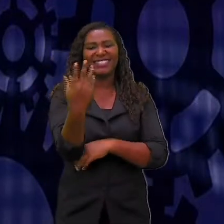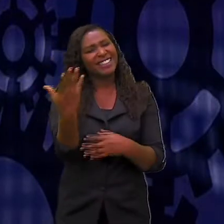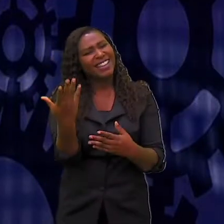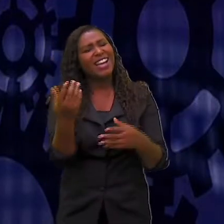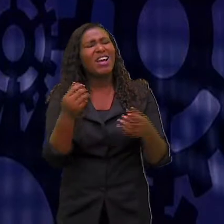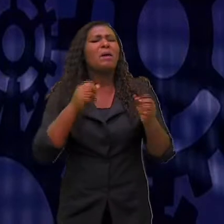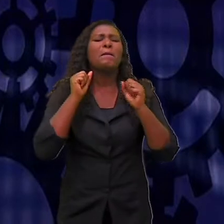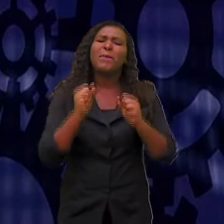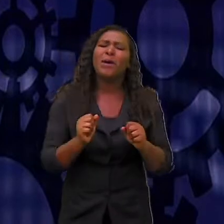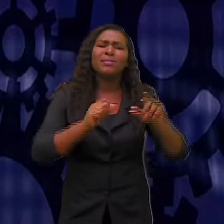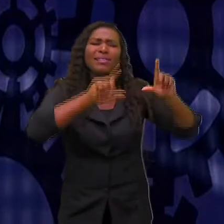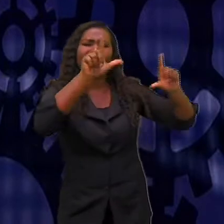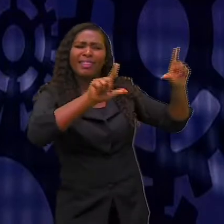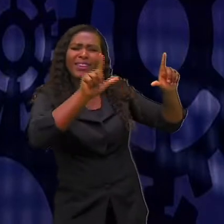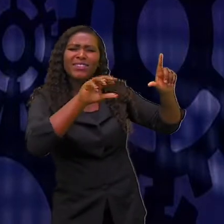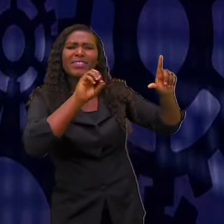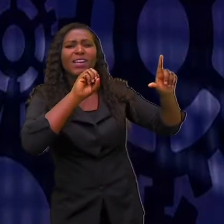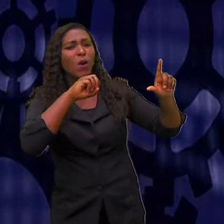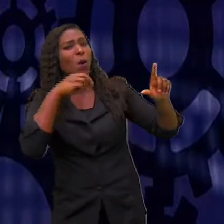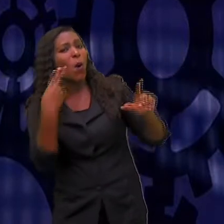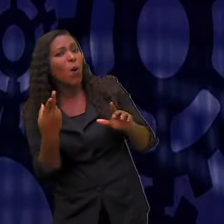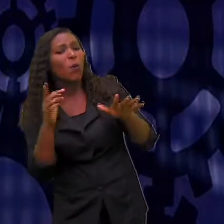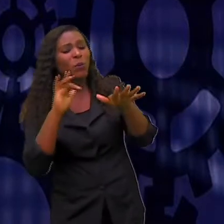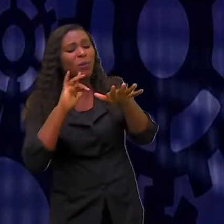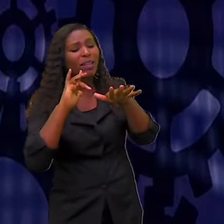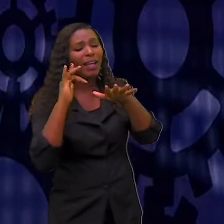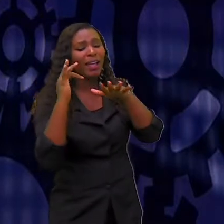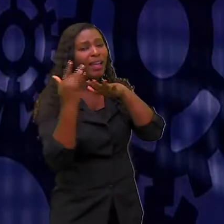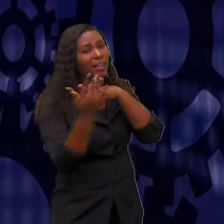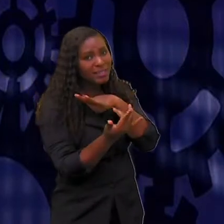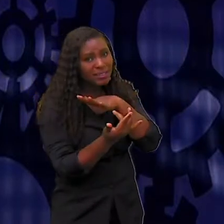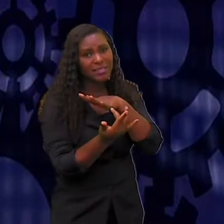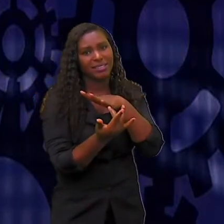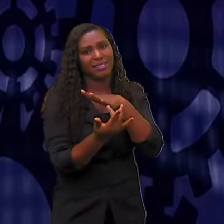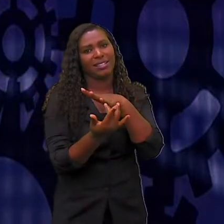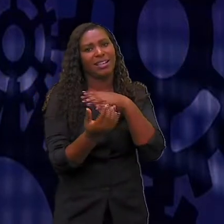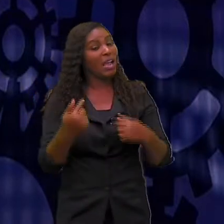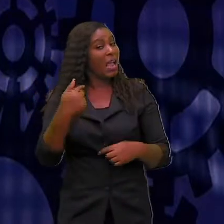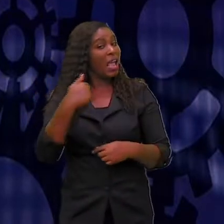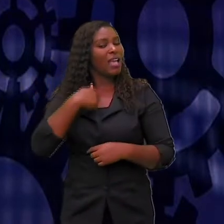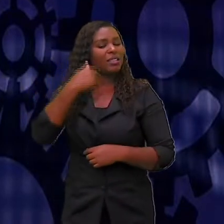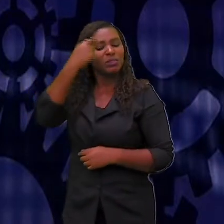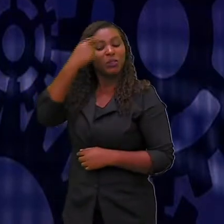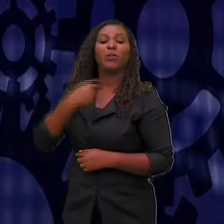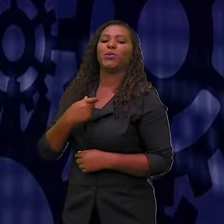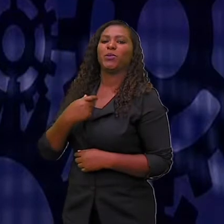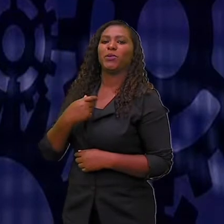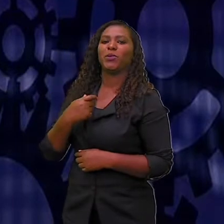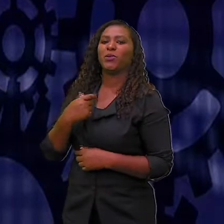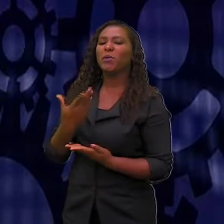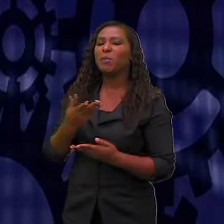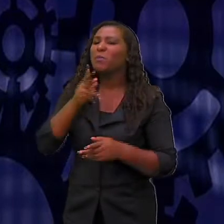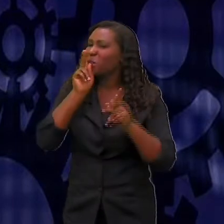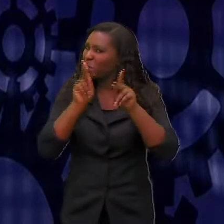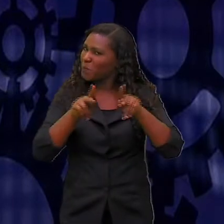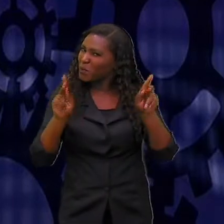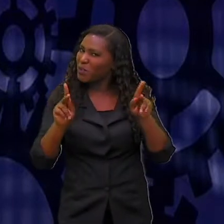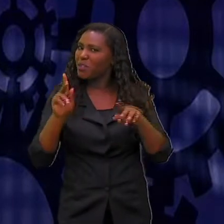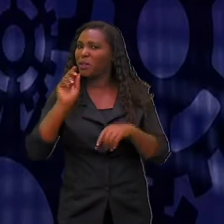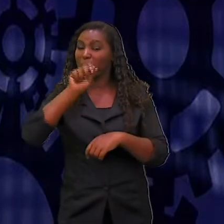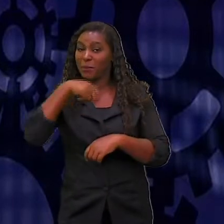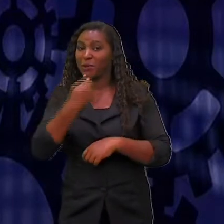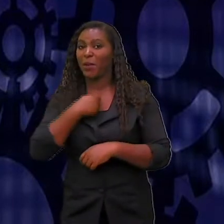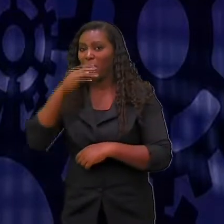aí pela TV ou pelas nossas redes sociais. Por aqui ó, euzinha, professora Patrícia de